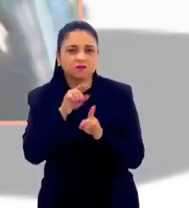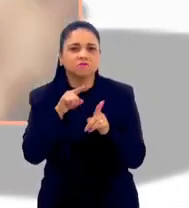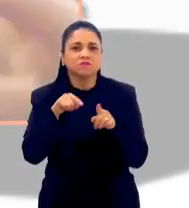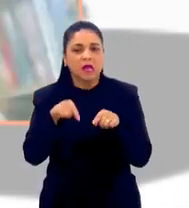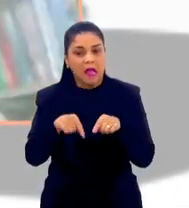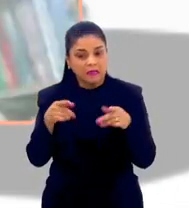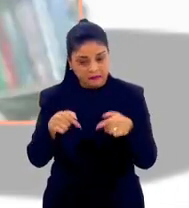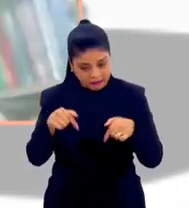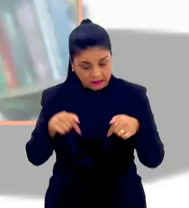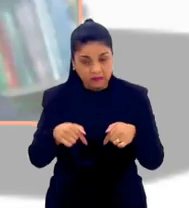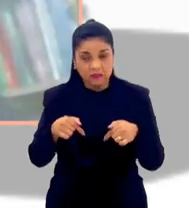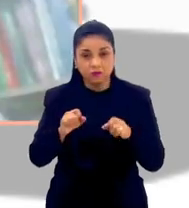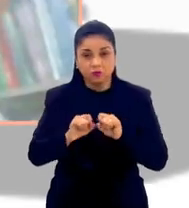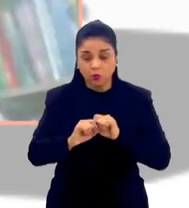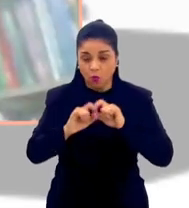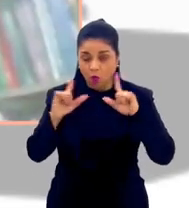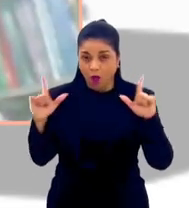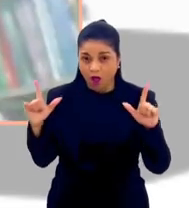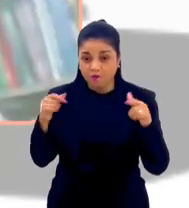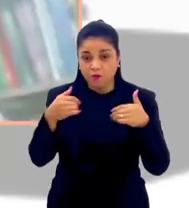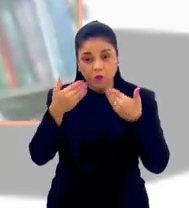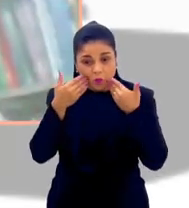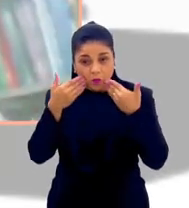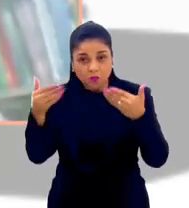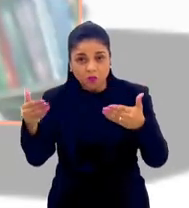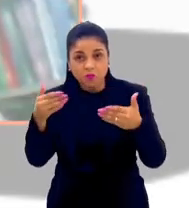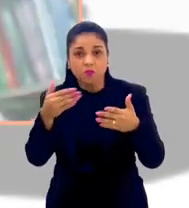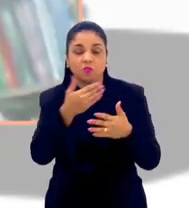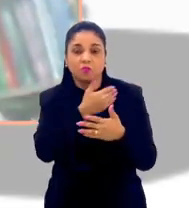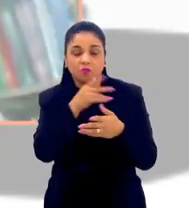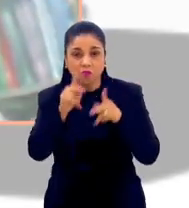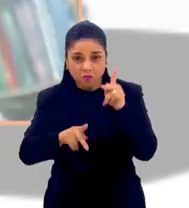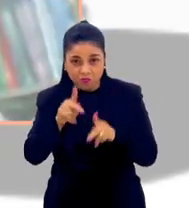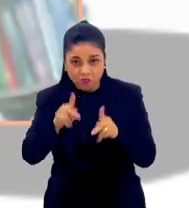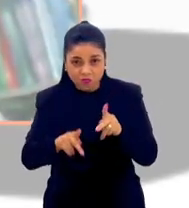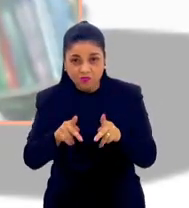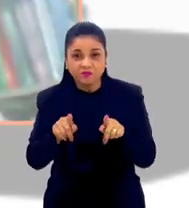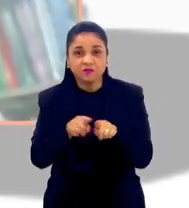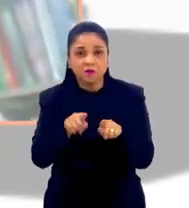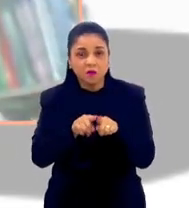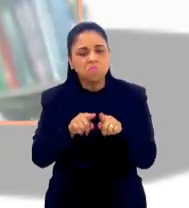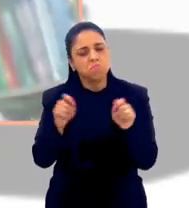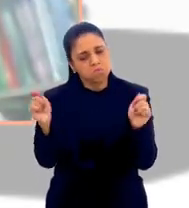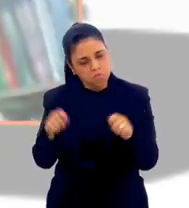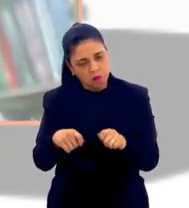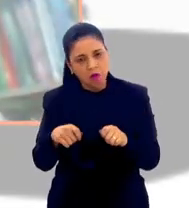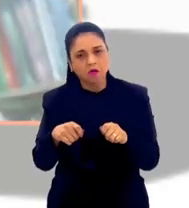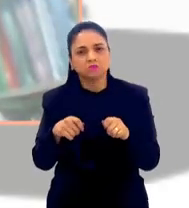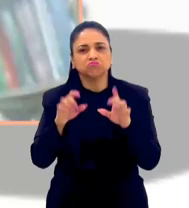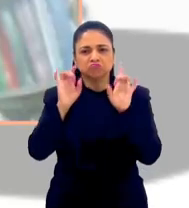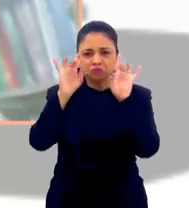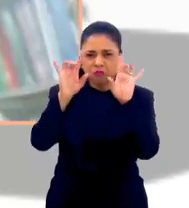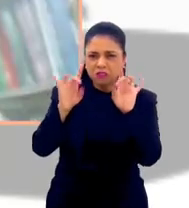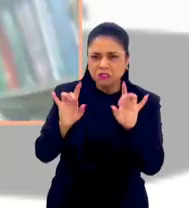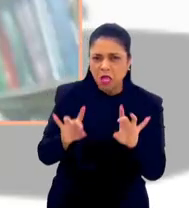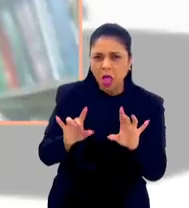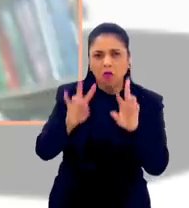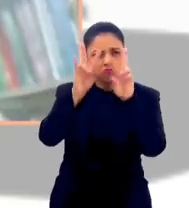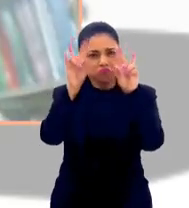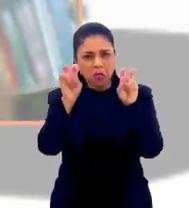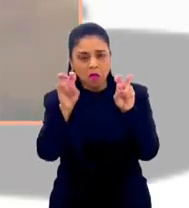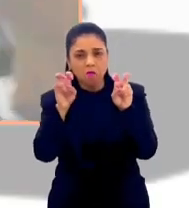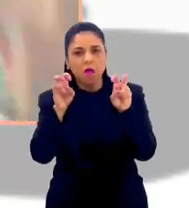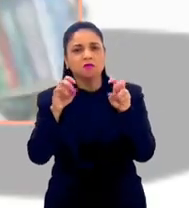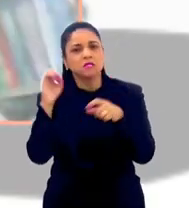eu faço aqui quando estou abrindo para público, mas obviamente posso tratar de situações especiais, e isso é estudo, isso é